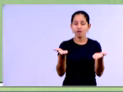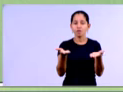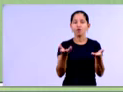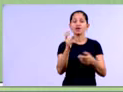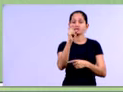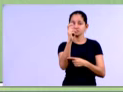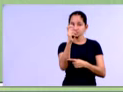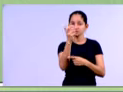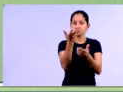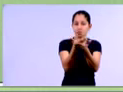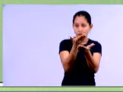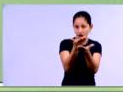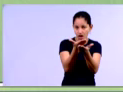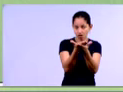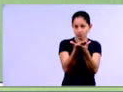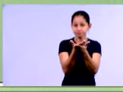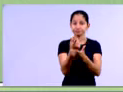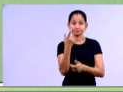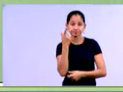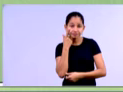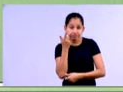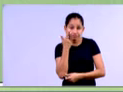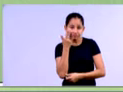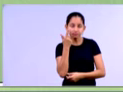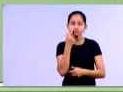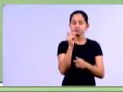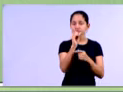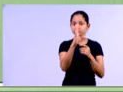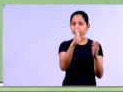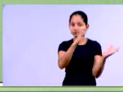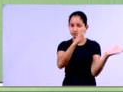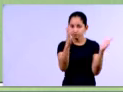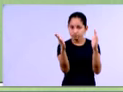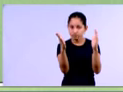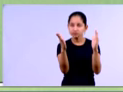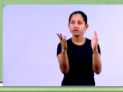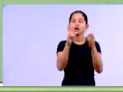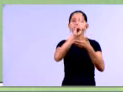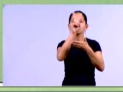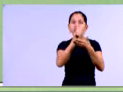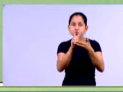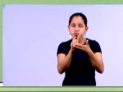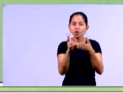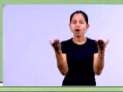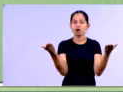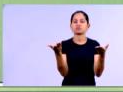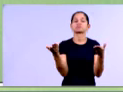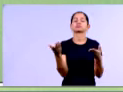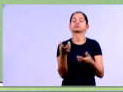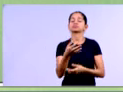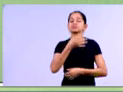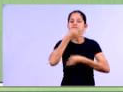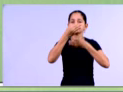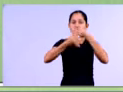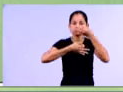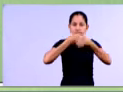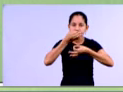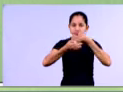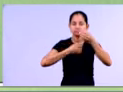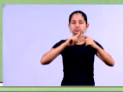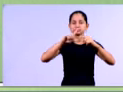5, ok? Então, vocês estão visualizando aí o slide? Vamos fazer uma leitura juntos e fazer nossos comentários, ok?